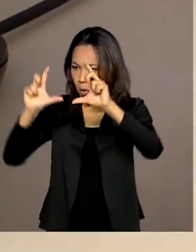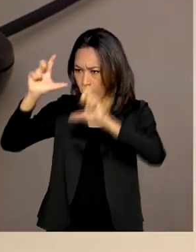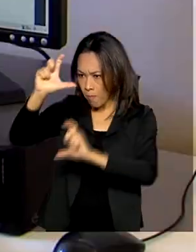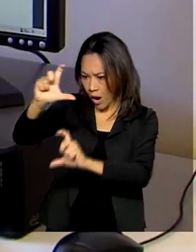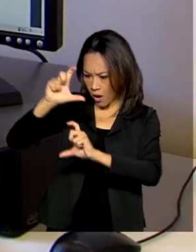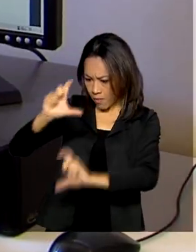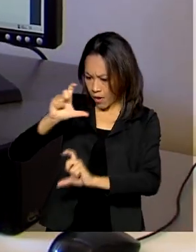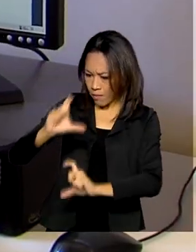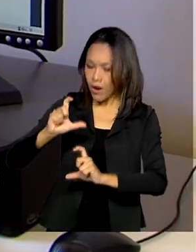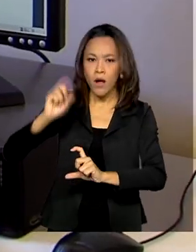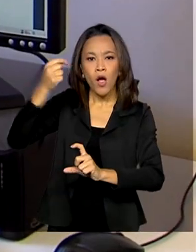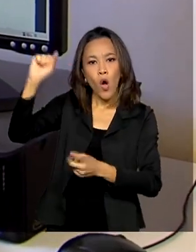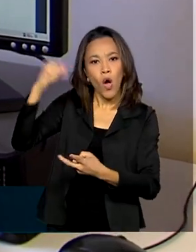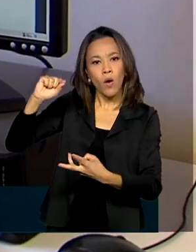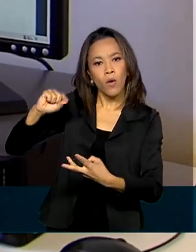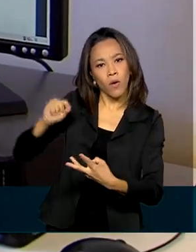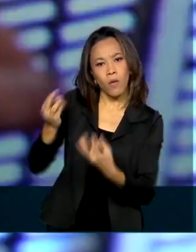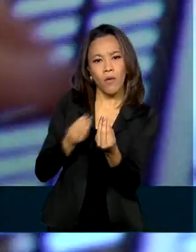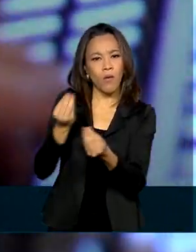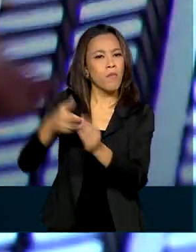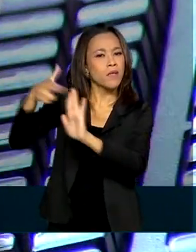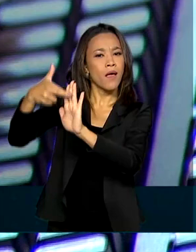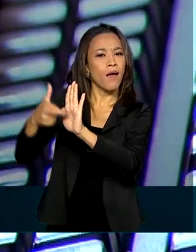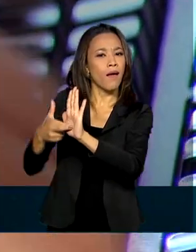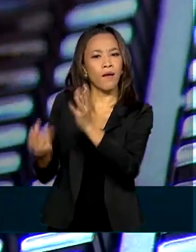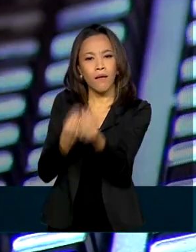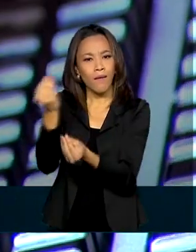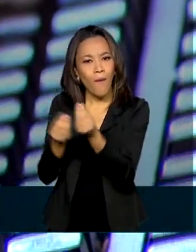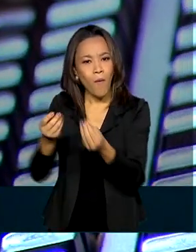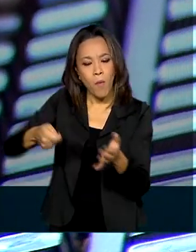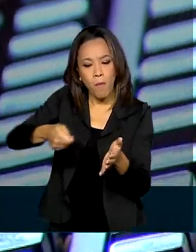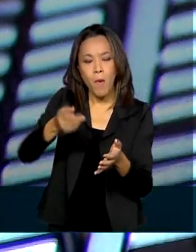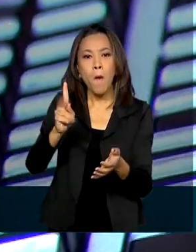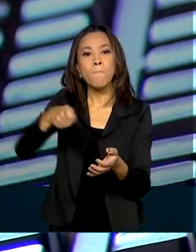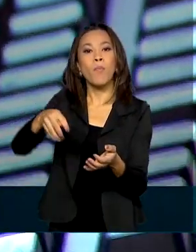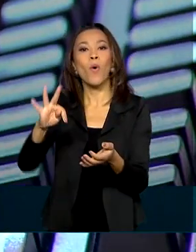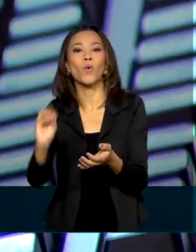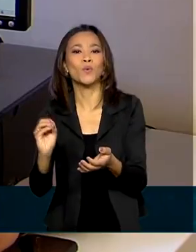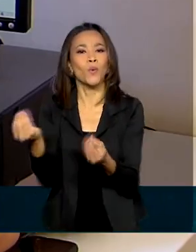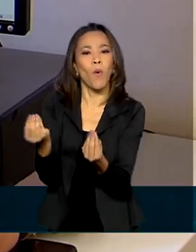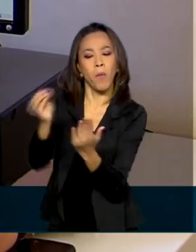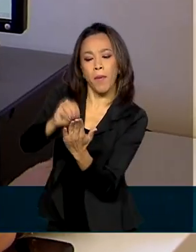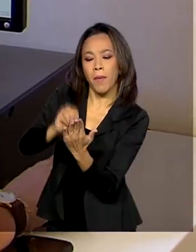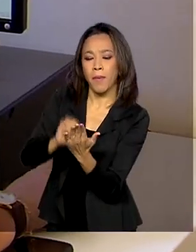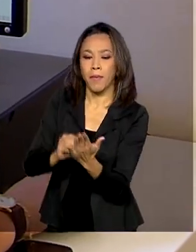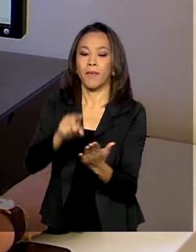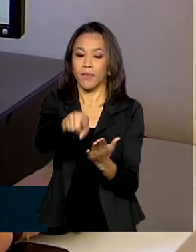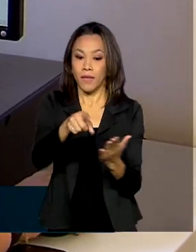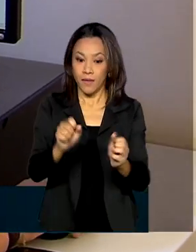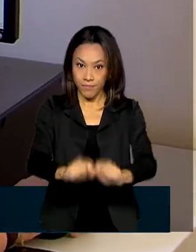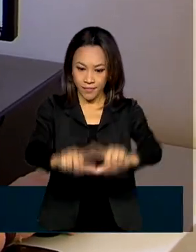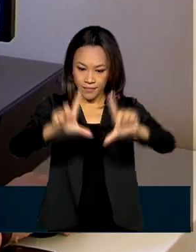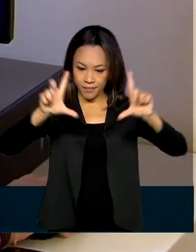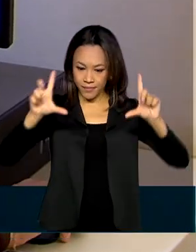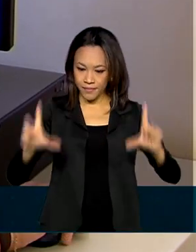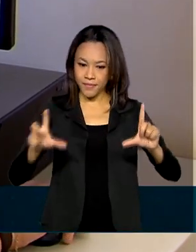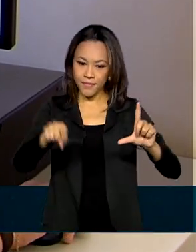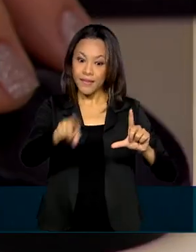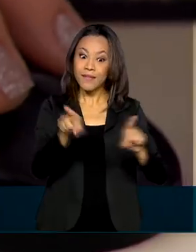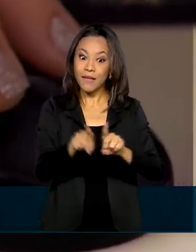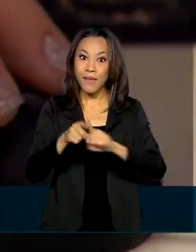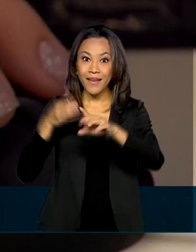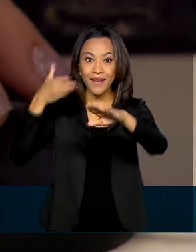correção e os critérios usados na distribuição dos pontos. Por meio da plataforma Videoprova, ainda é possível